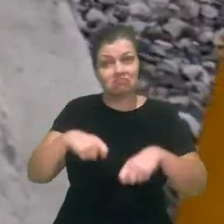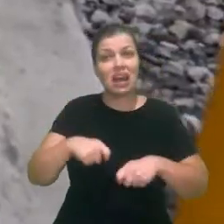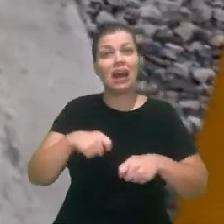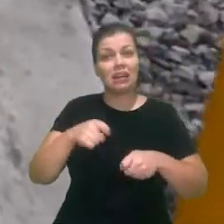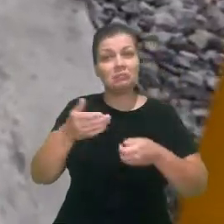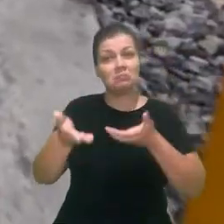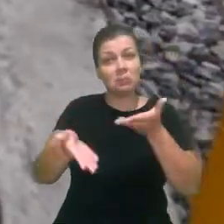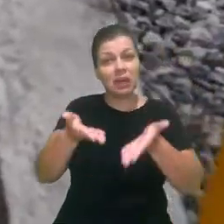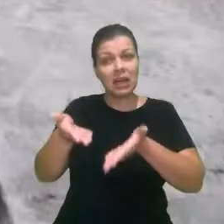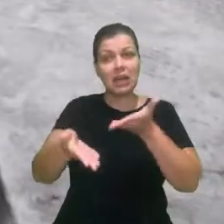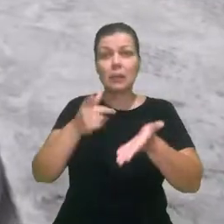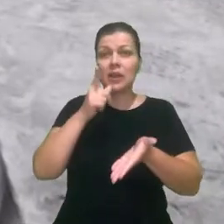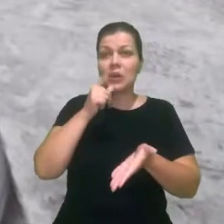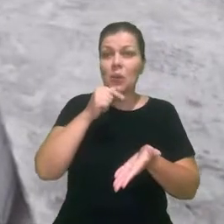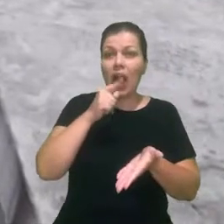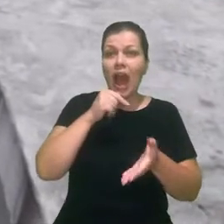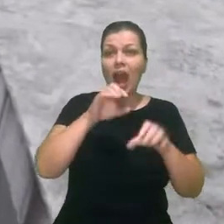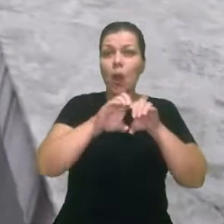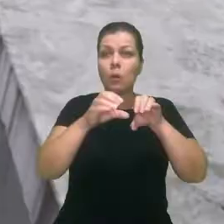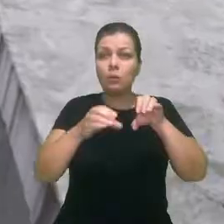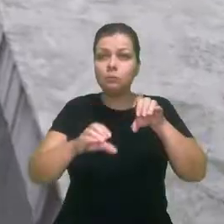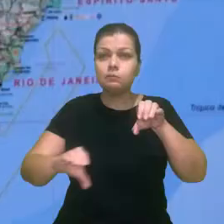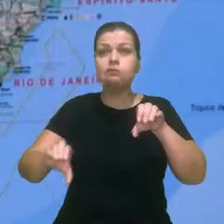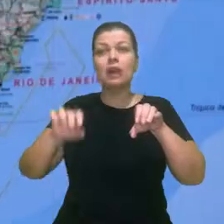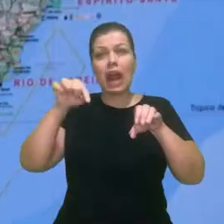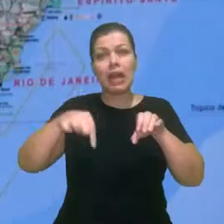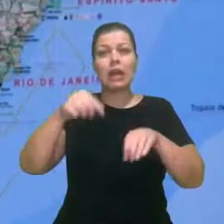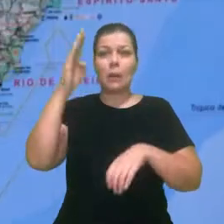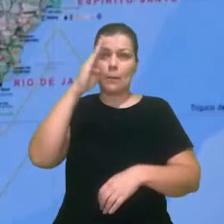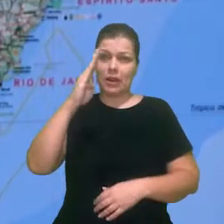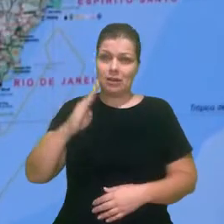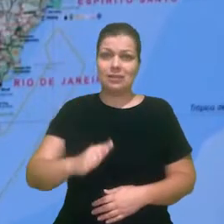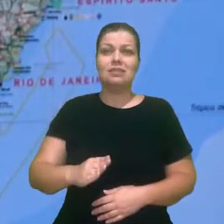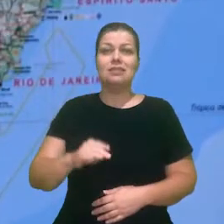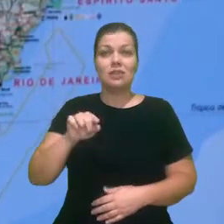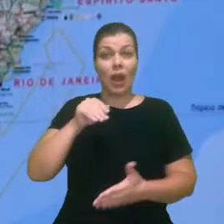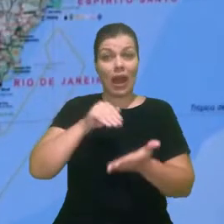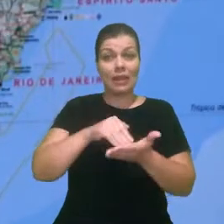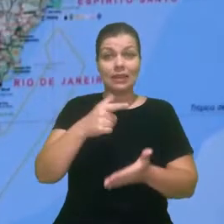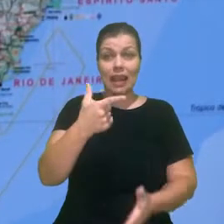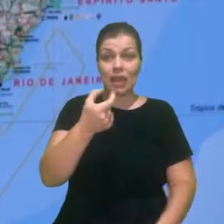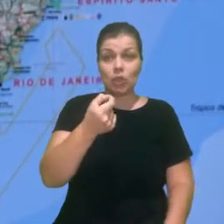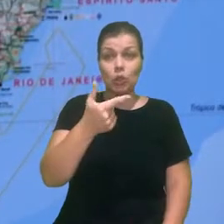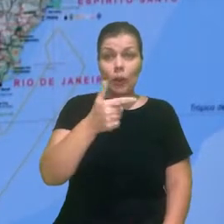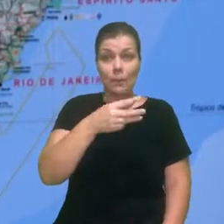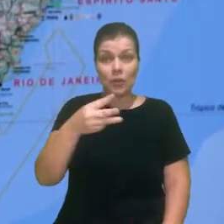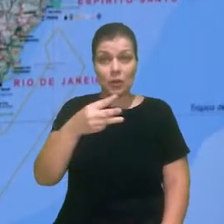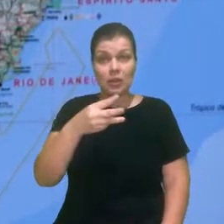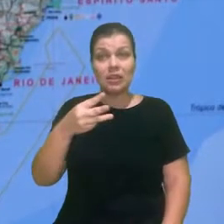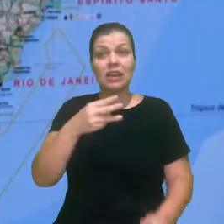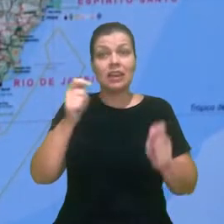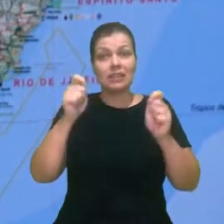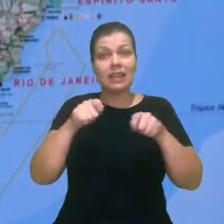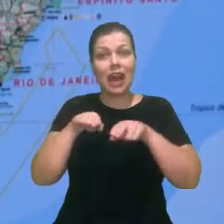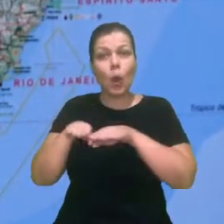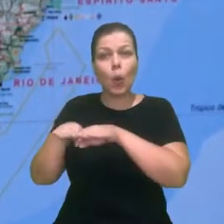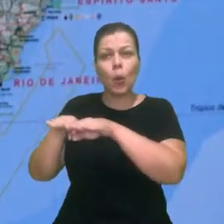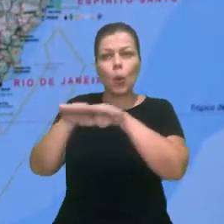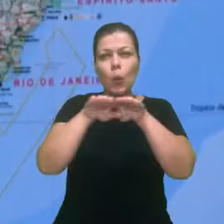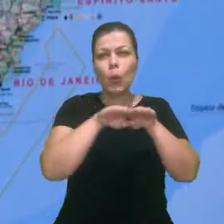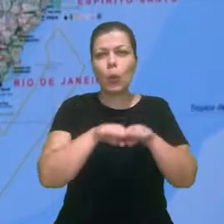são hoje aportados no tratamento de água e esgoto no nosso país. E que até 2033 vão nos permitir a